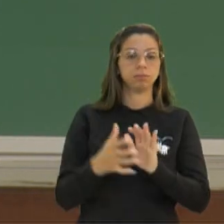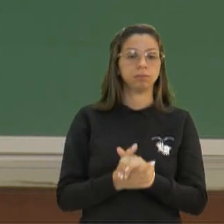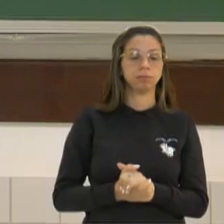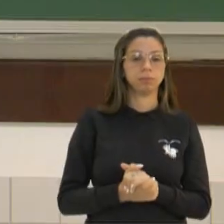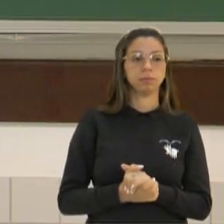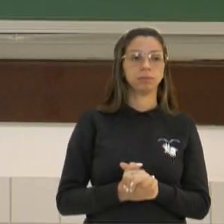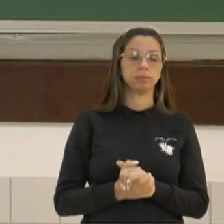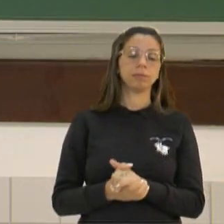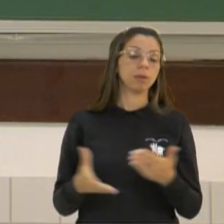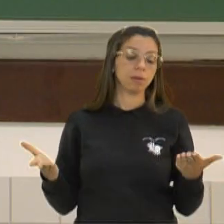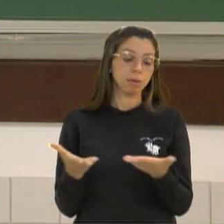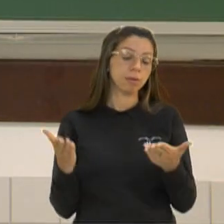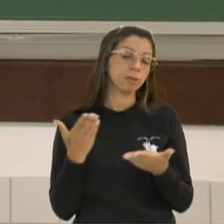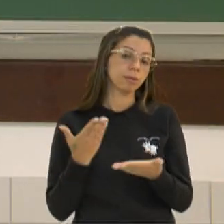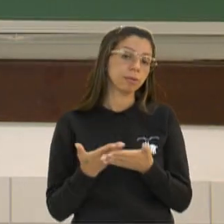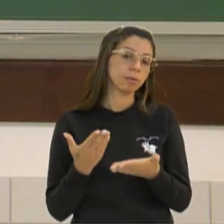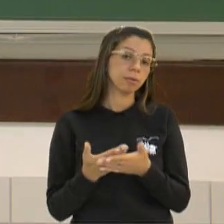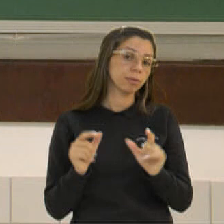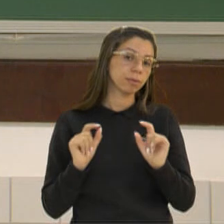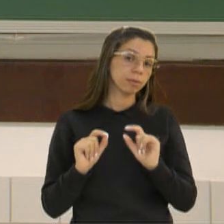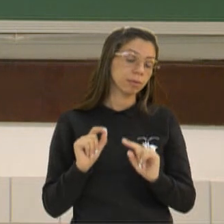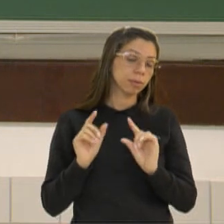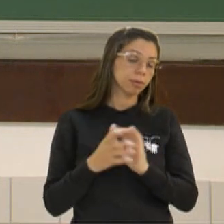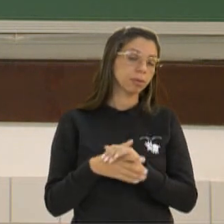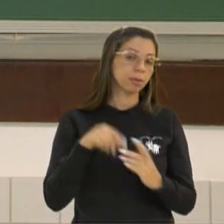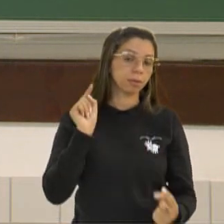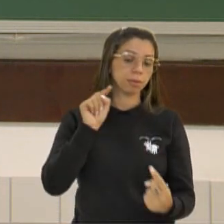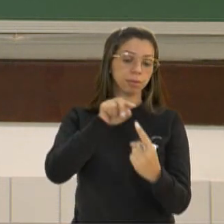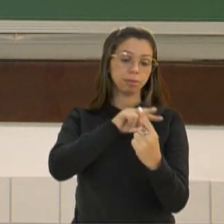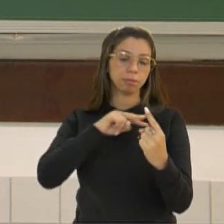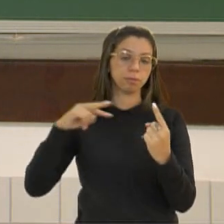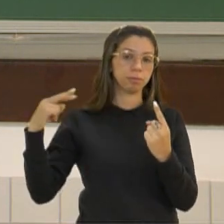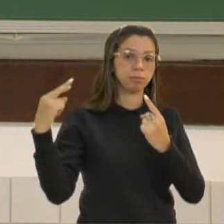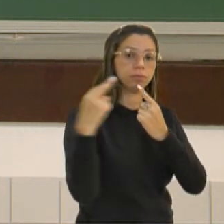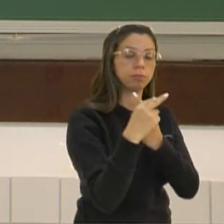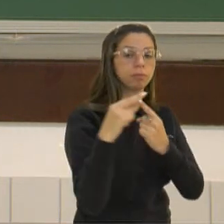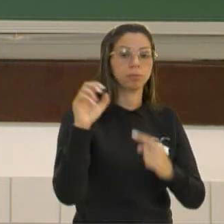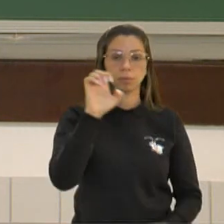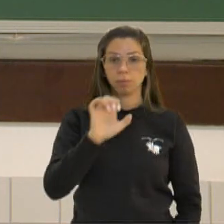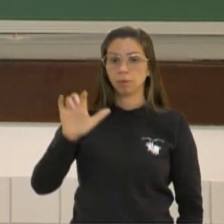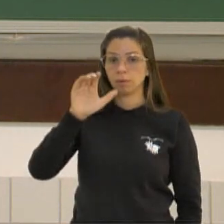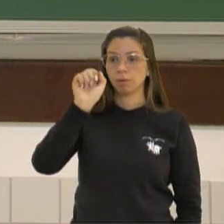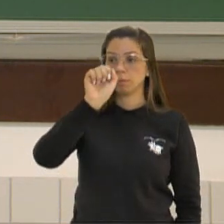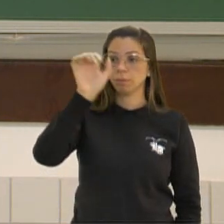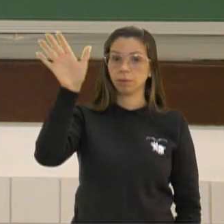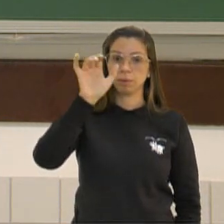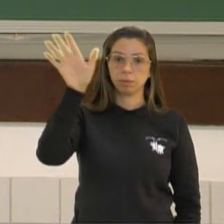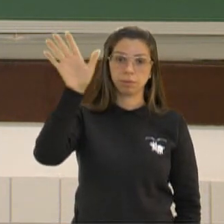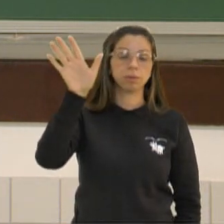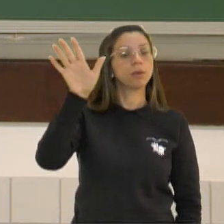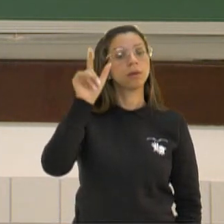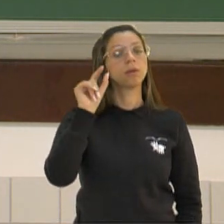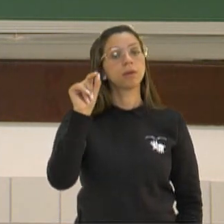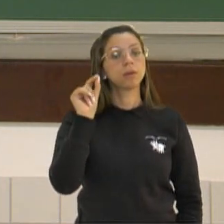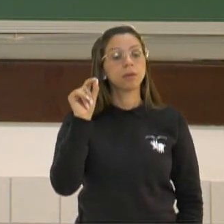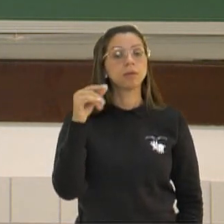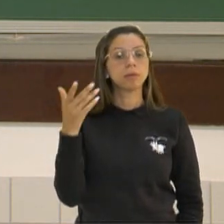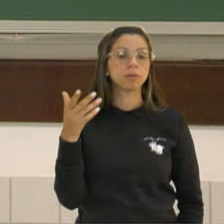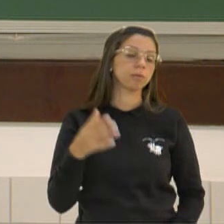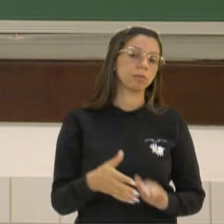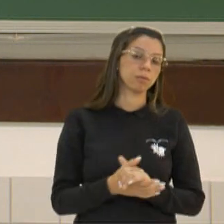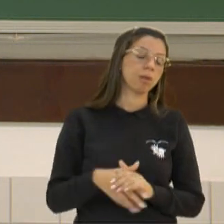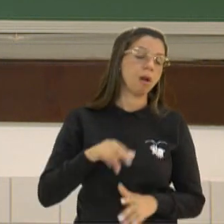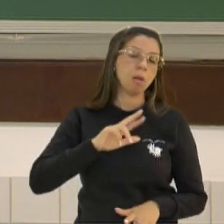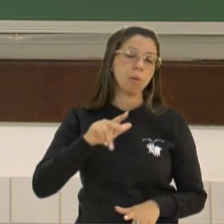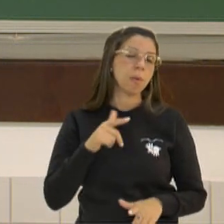Pra essa aula de hoje, a vai direcionar uma outra visão aí, Europa e Ásia, né, com um, não vou